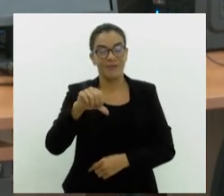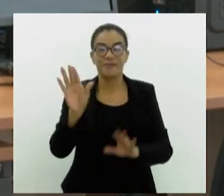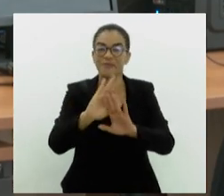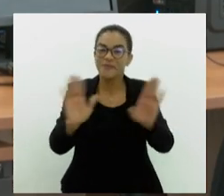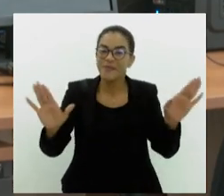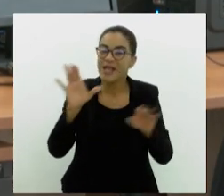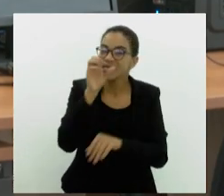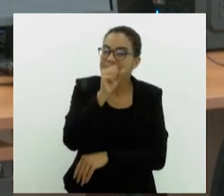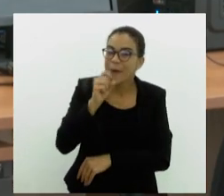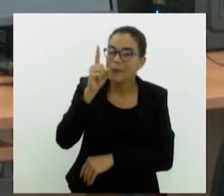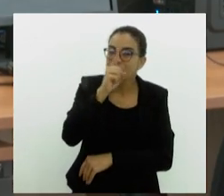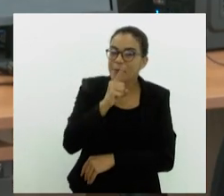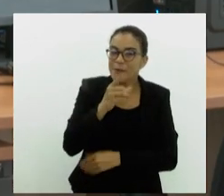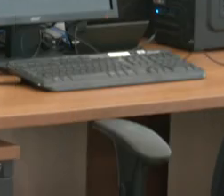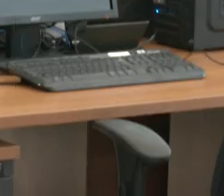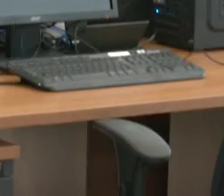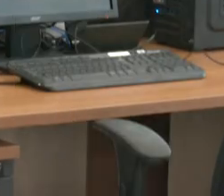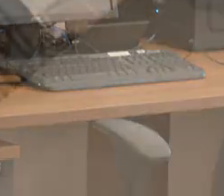ótimo fim de semana para você.